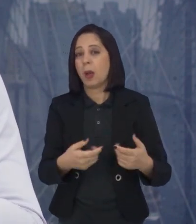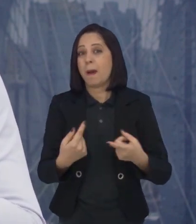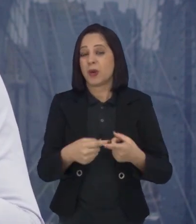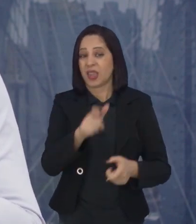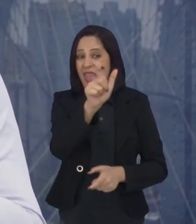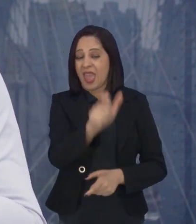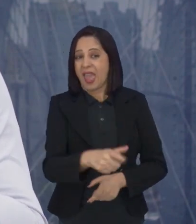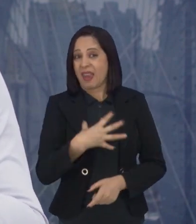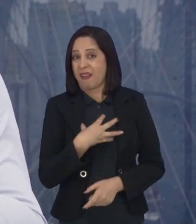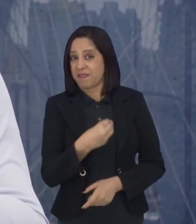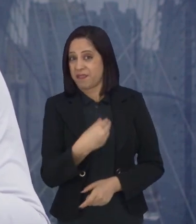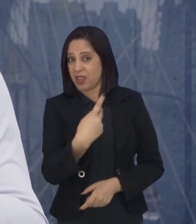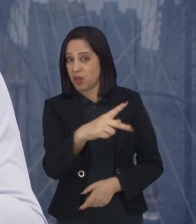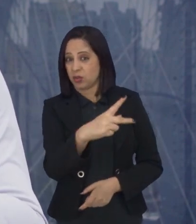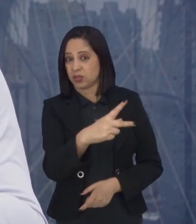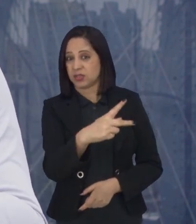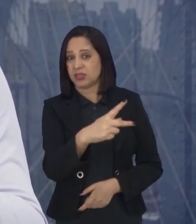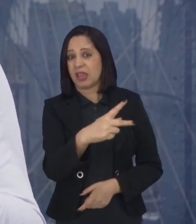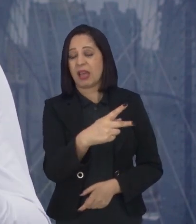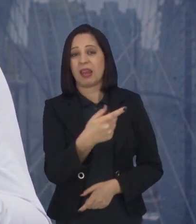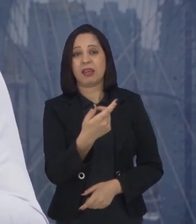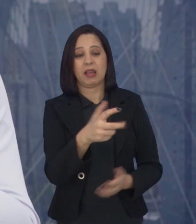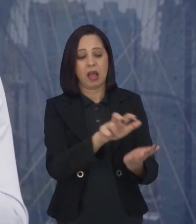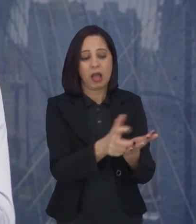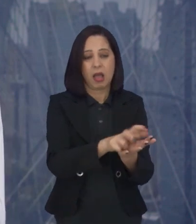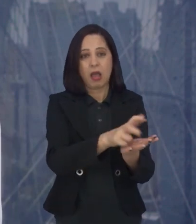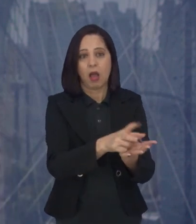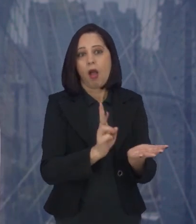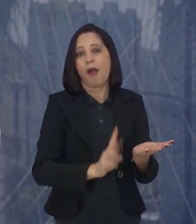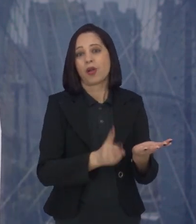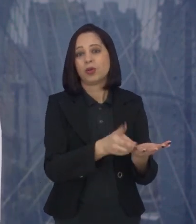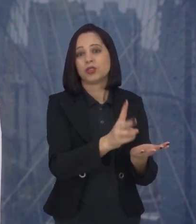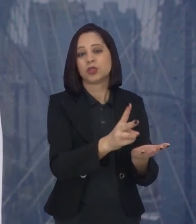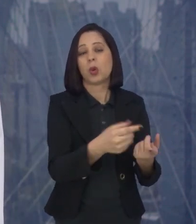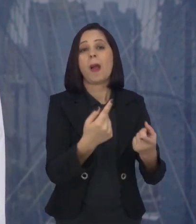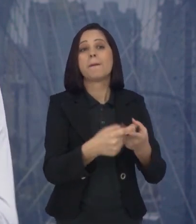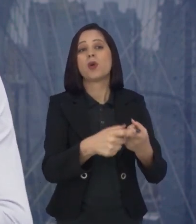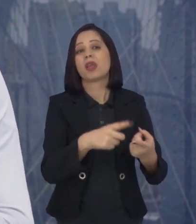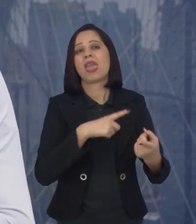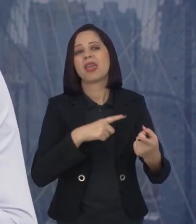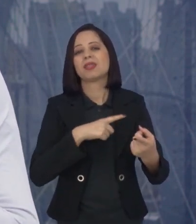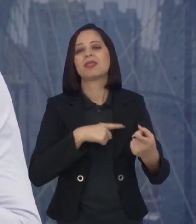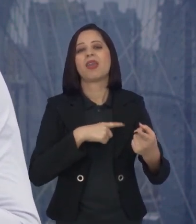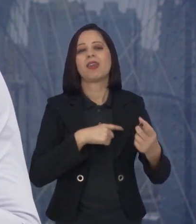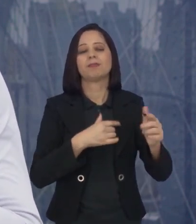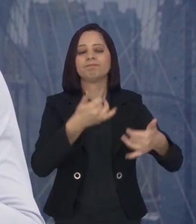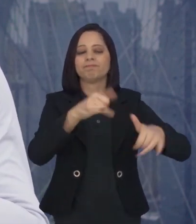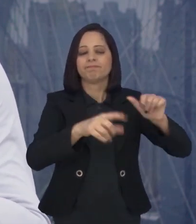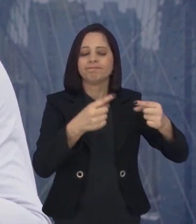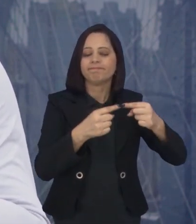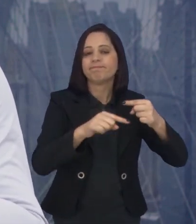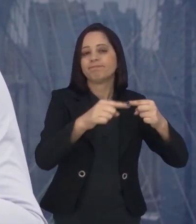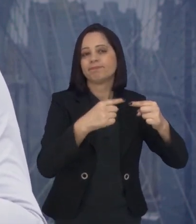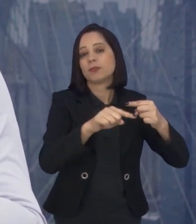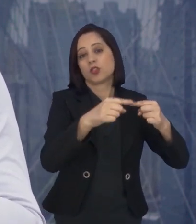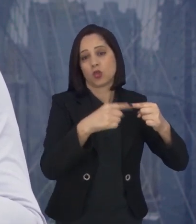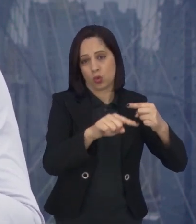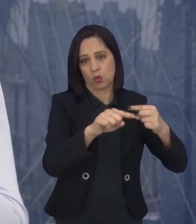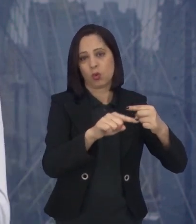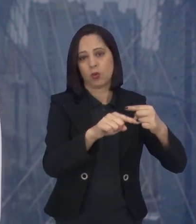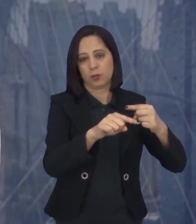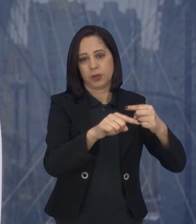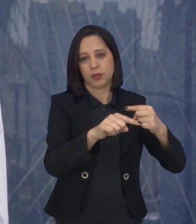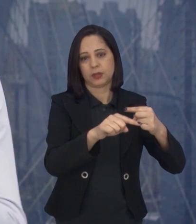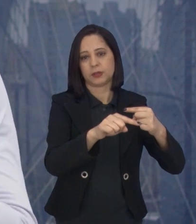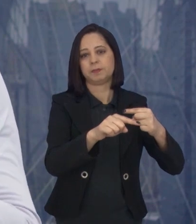dela porque ela não conseguiu pagar as crises convulsivas. Possivelmente, teve ligações alustéricas, então ela teve uma resposta negativa. Aí